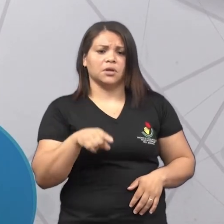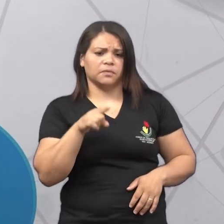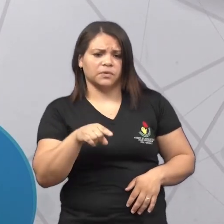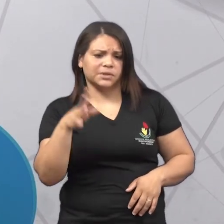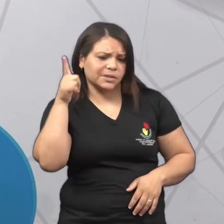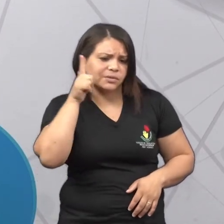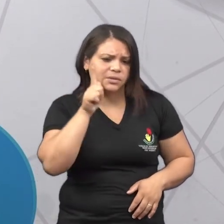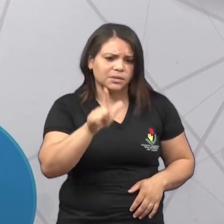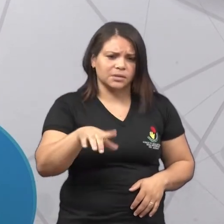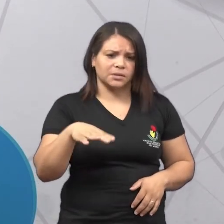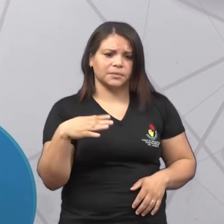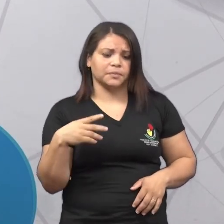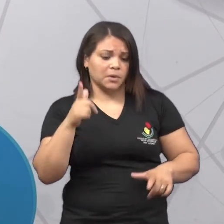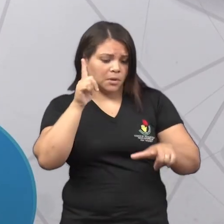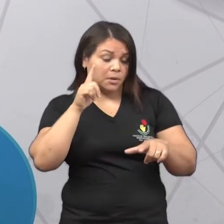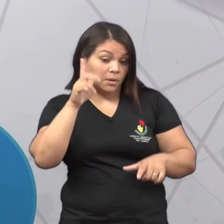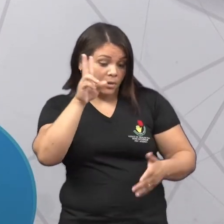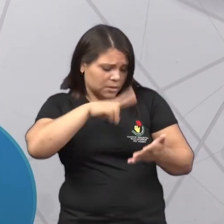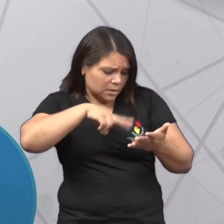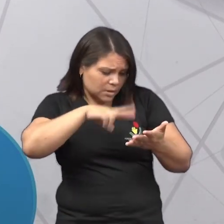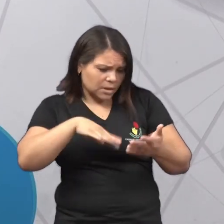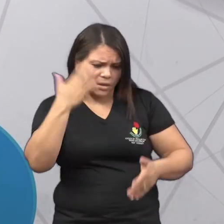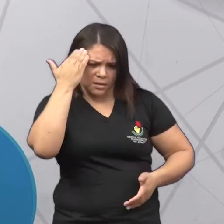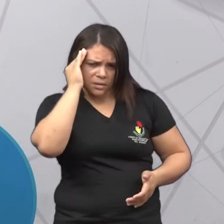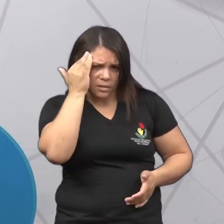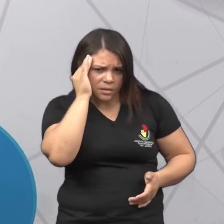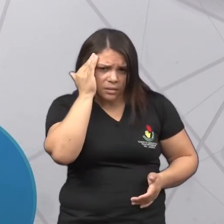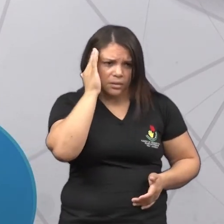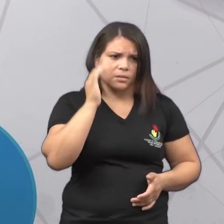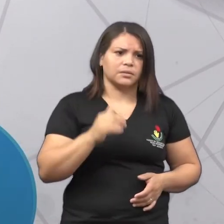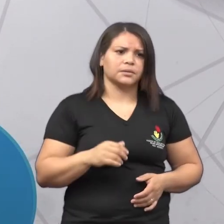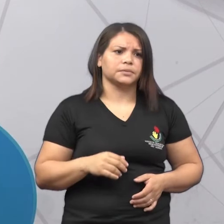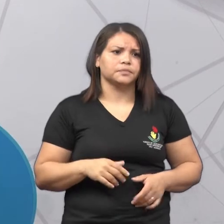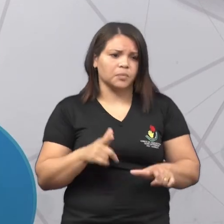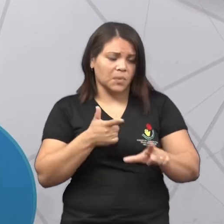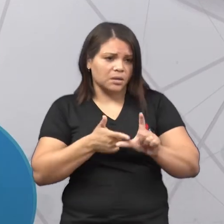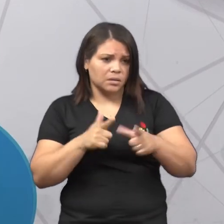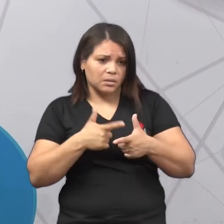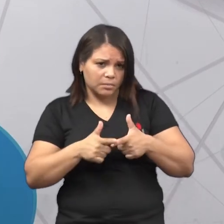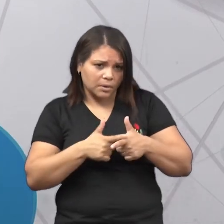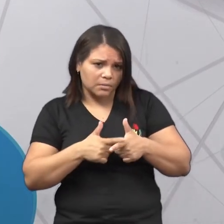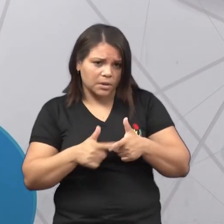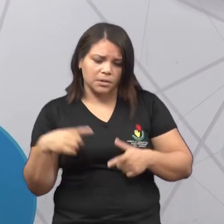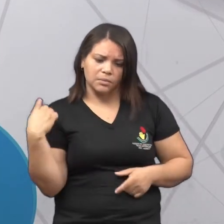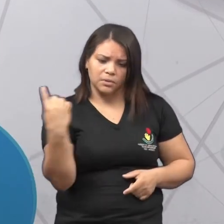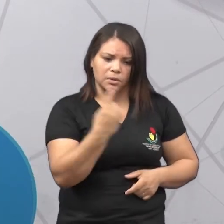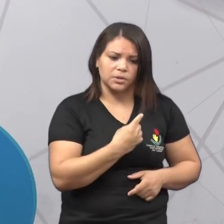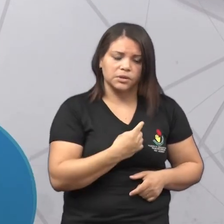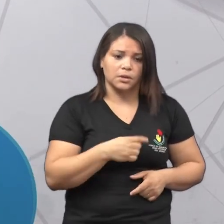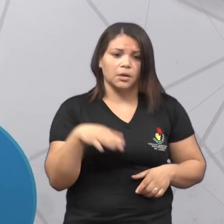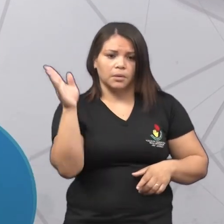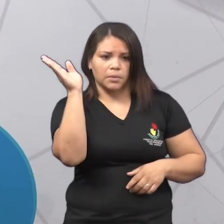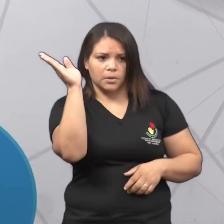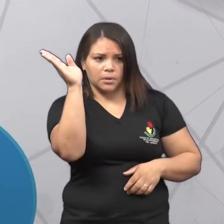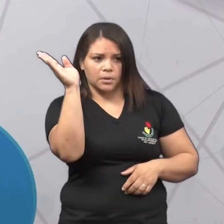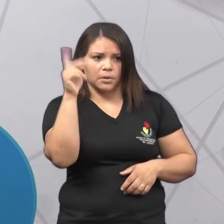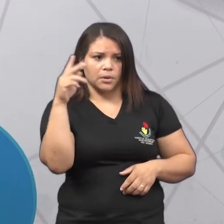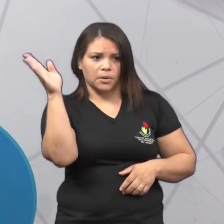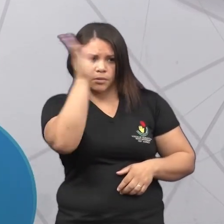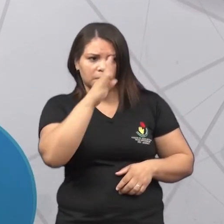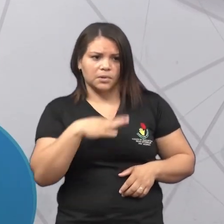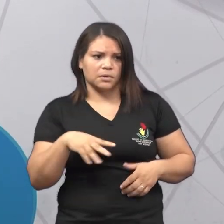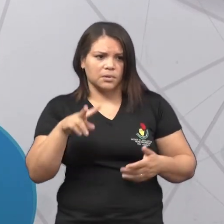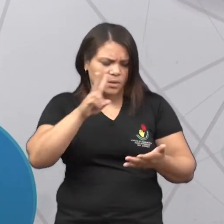conseguir ler e compreender. Esse é um grande problema nosso aqui, né? A maioria dos brasileiros lê, mas não compreende.